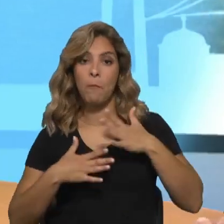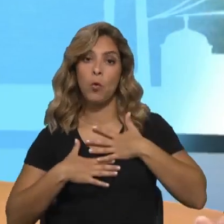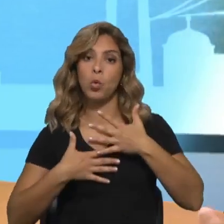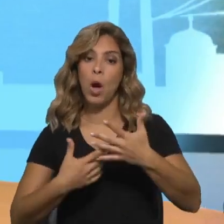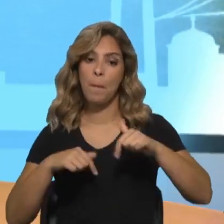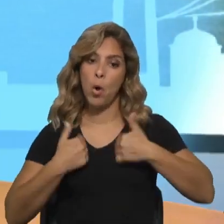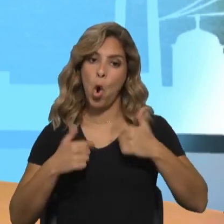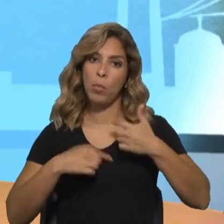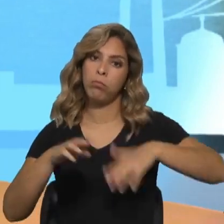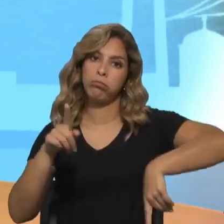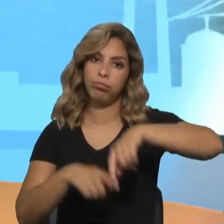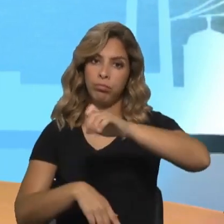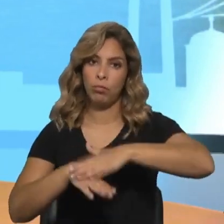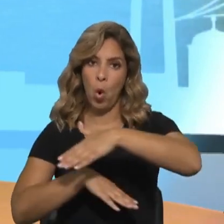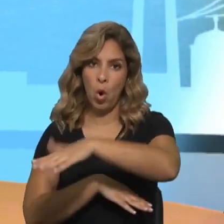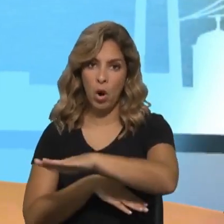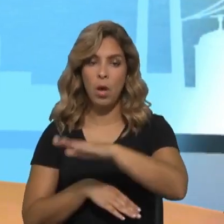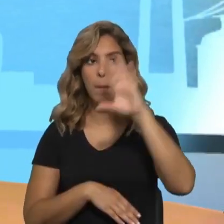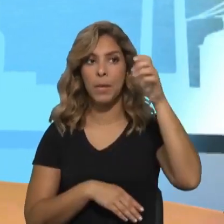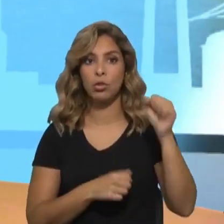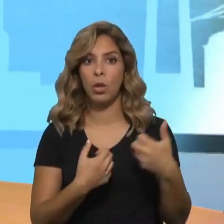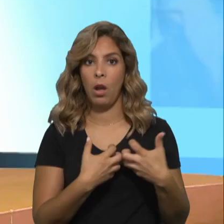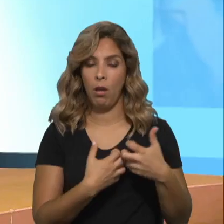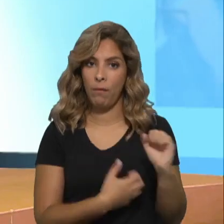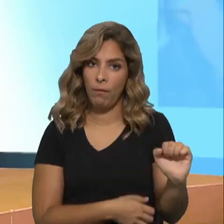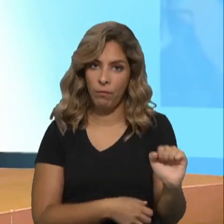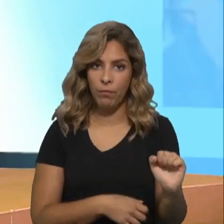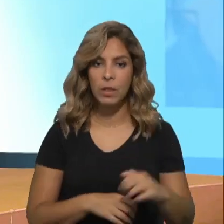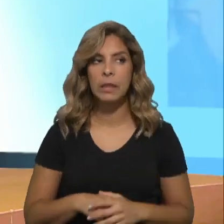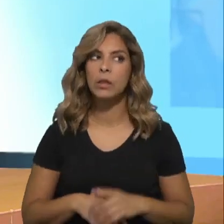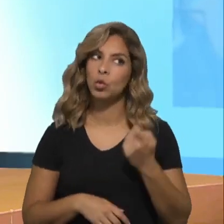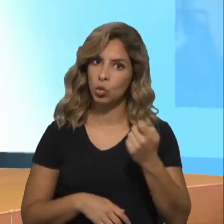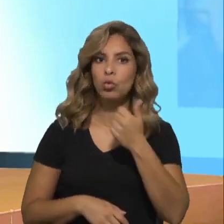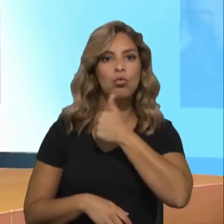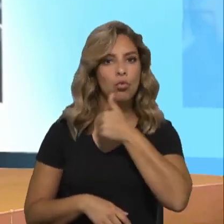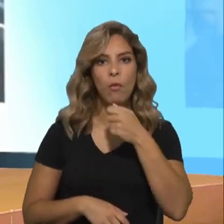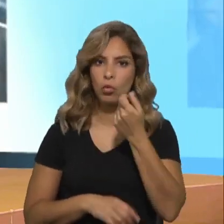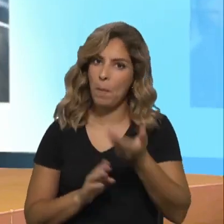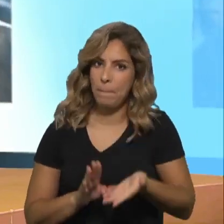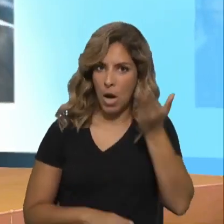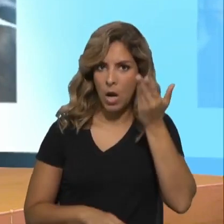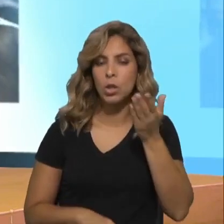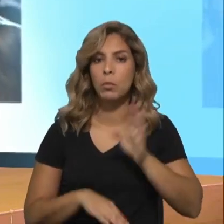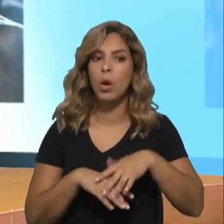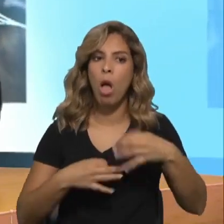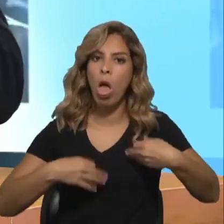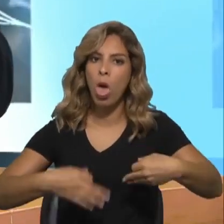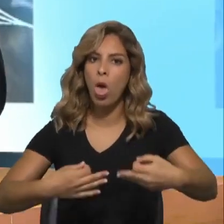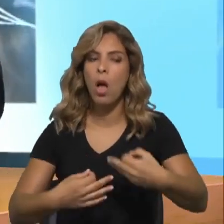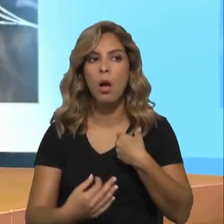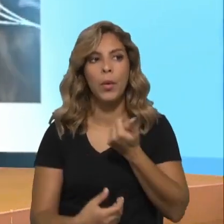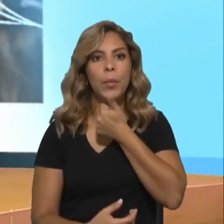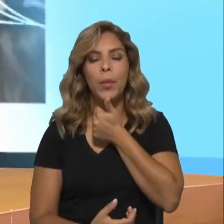imigrantes económicos. Esses, sim, sofrem mais, do ponto de vista do seu processo de integração